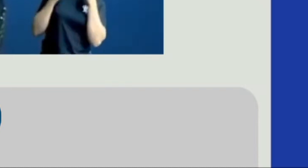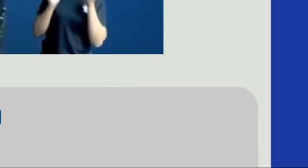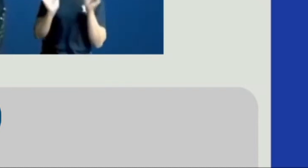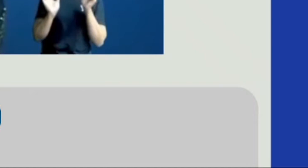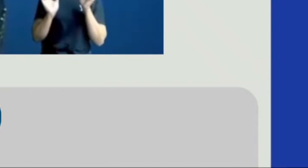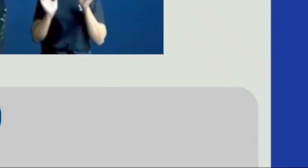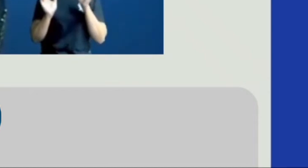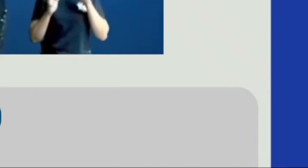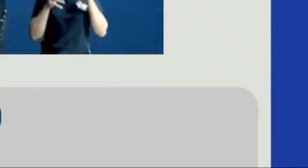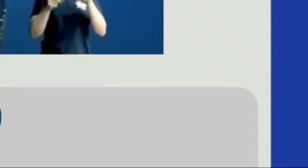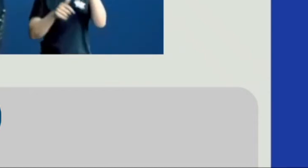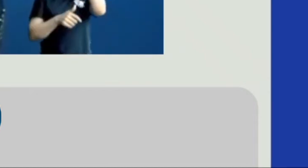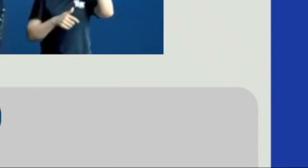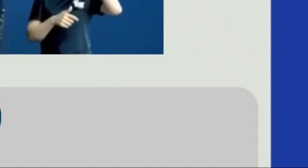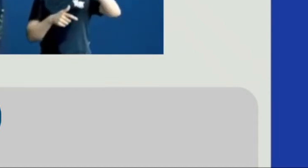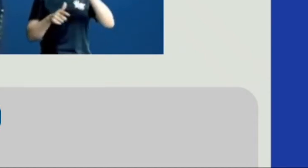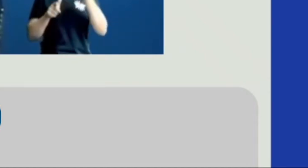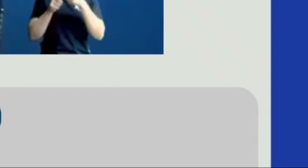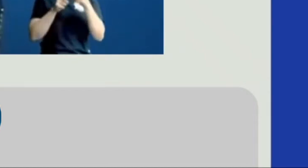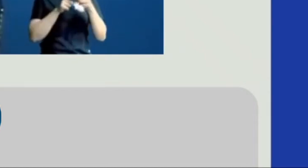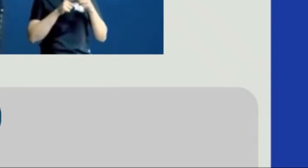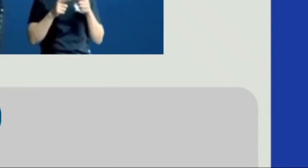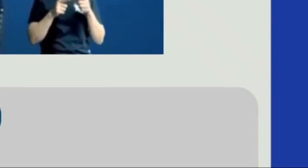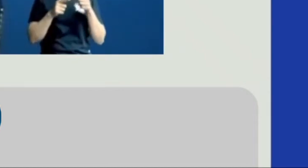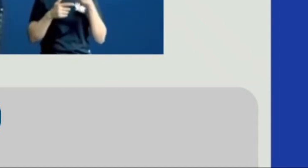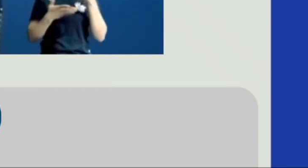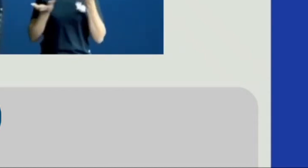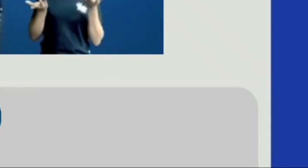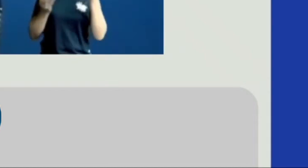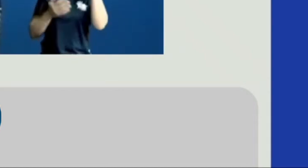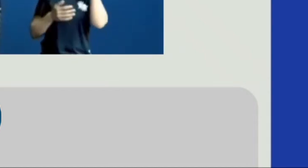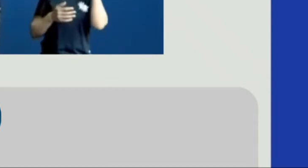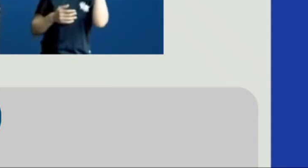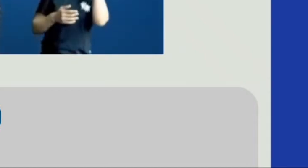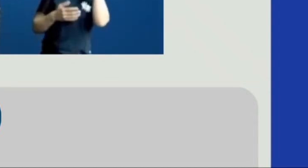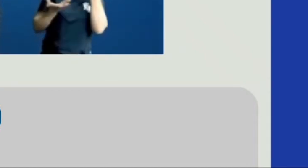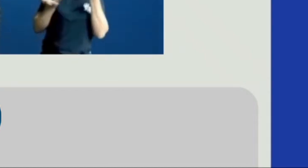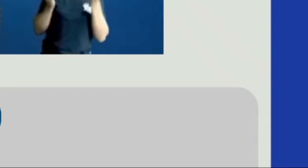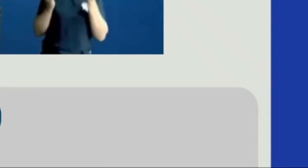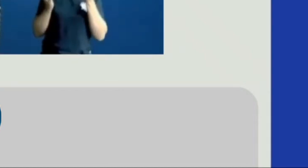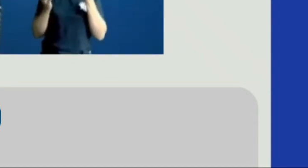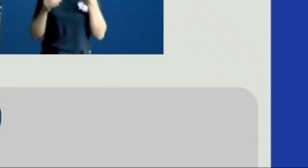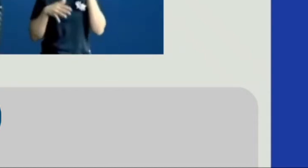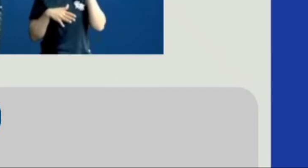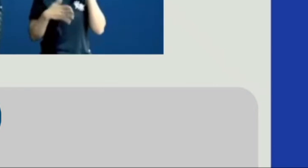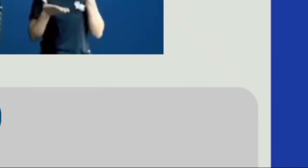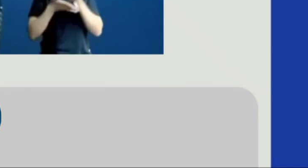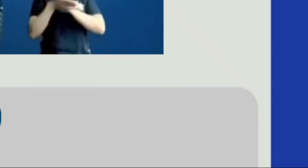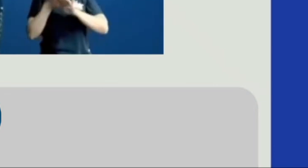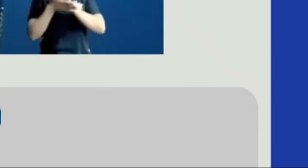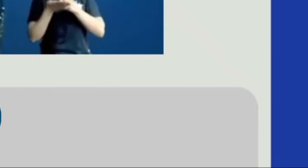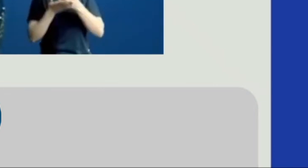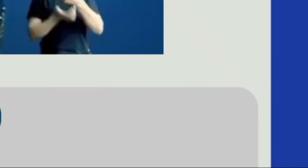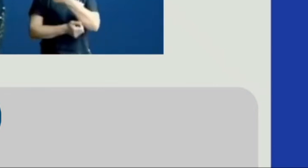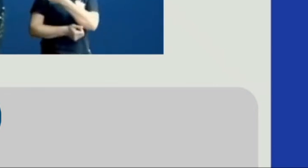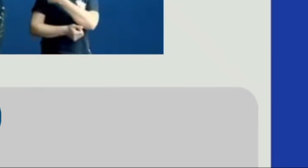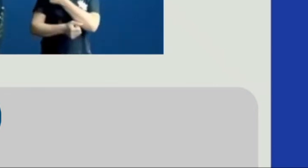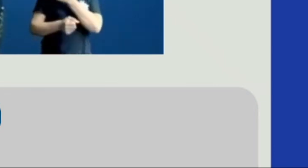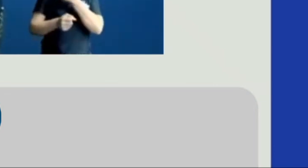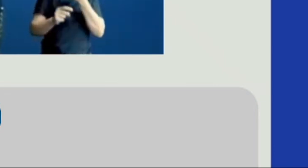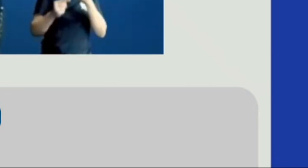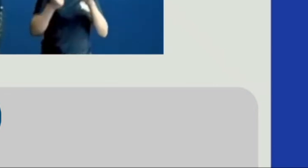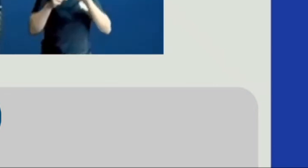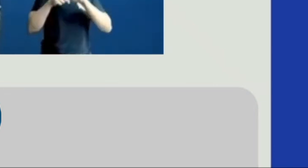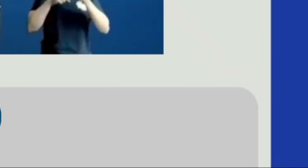nem álcool. A todos está prejudicando. E quem pensa que é só isso não sabe da missão terço da vacina